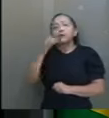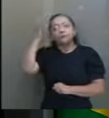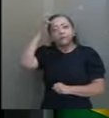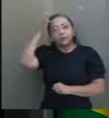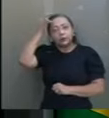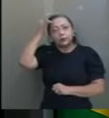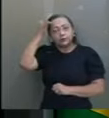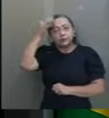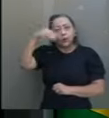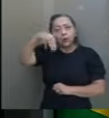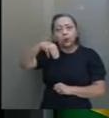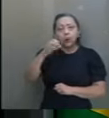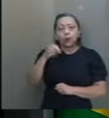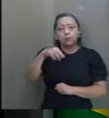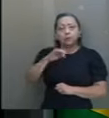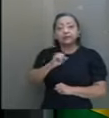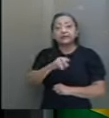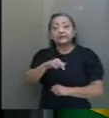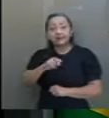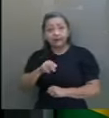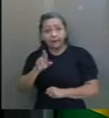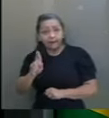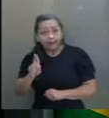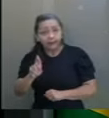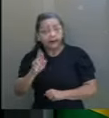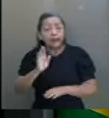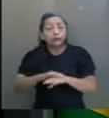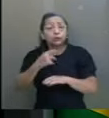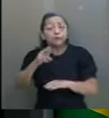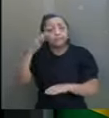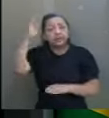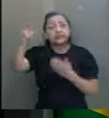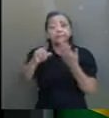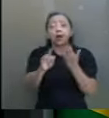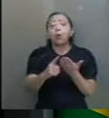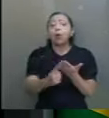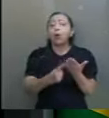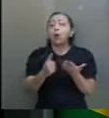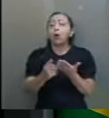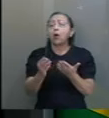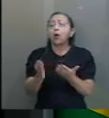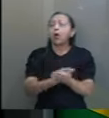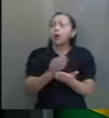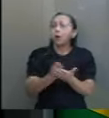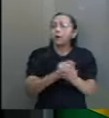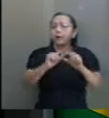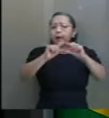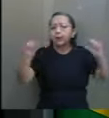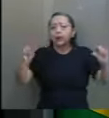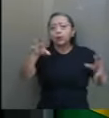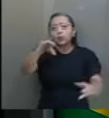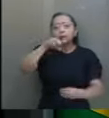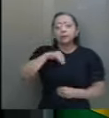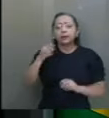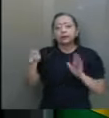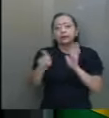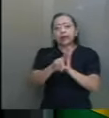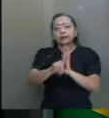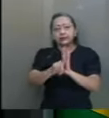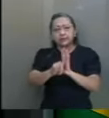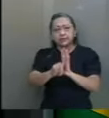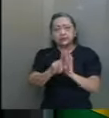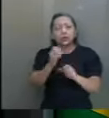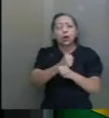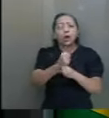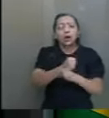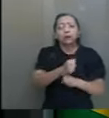em sua principal obra, o Espírito das Leis, no ano